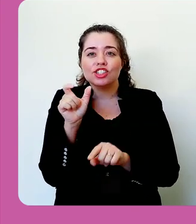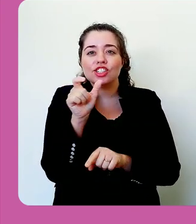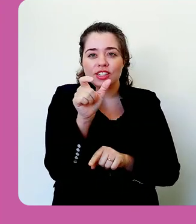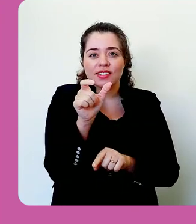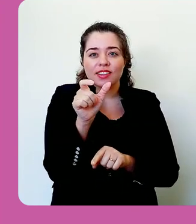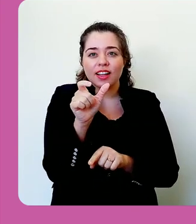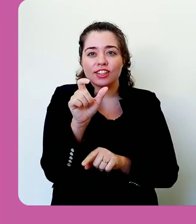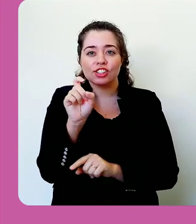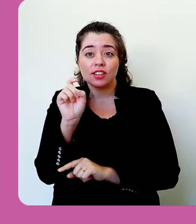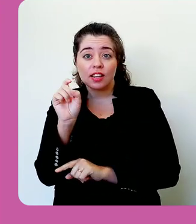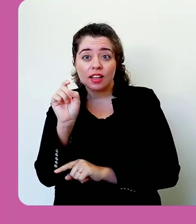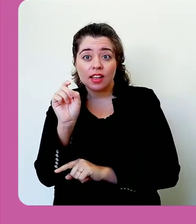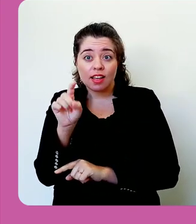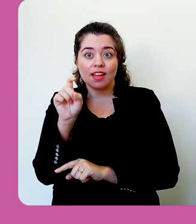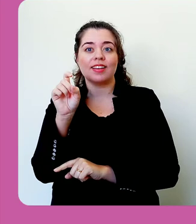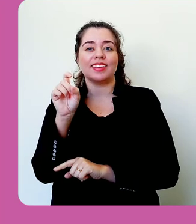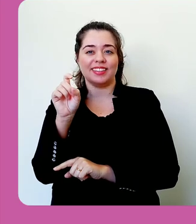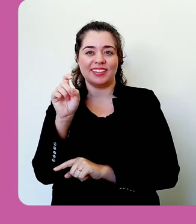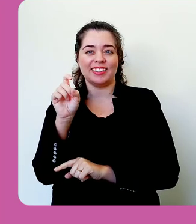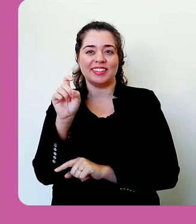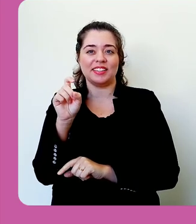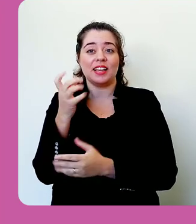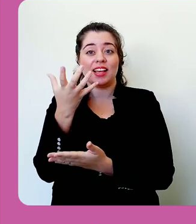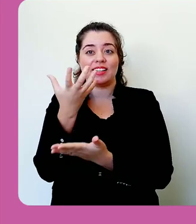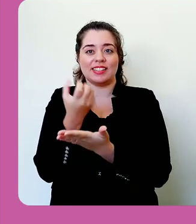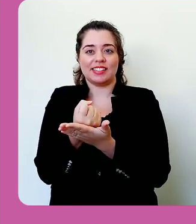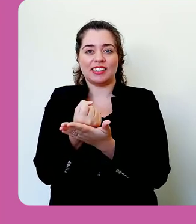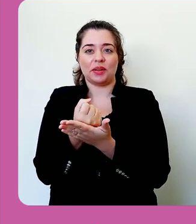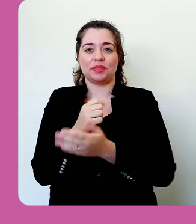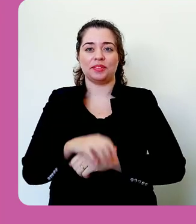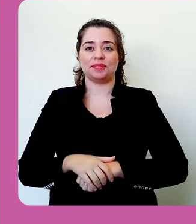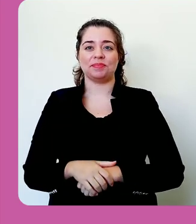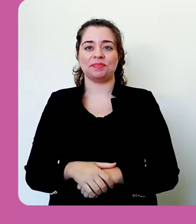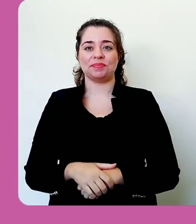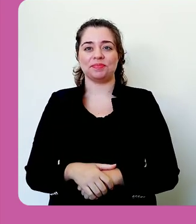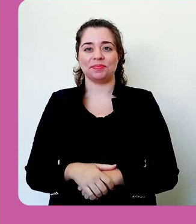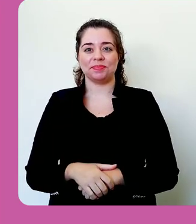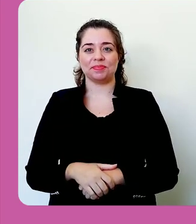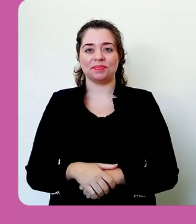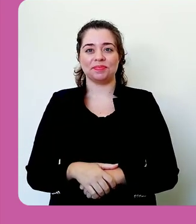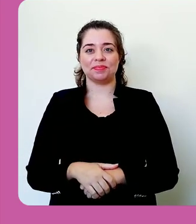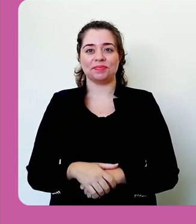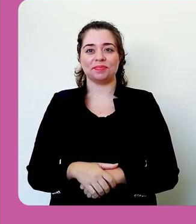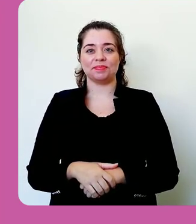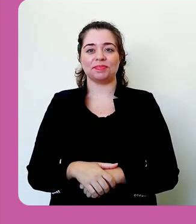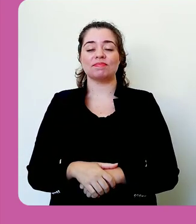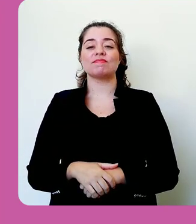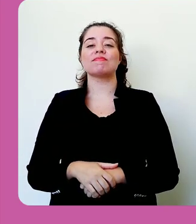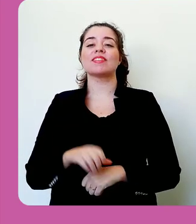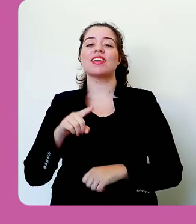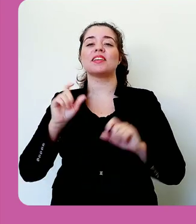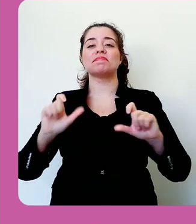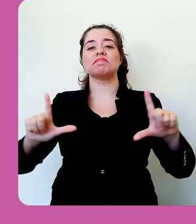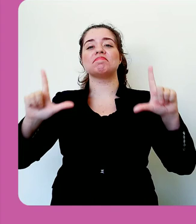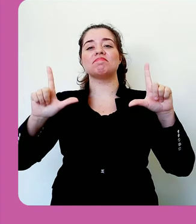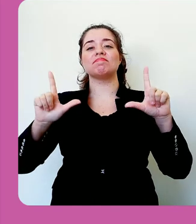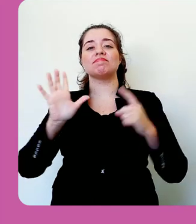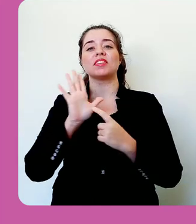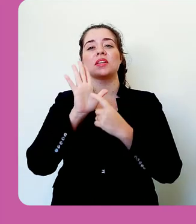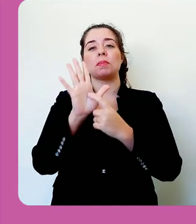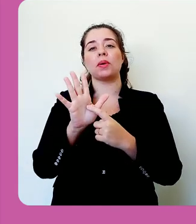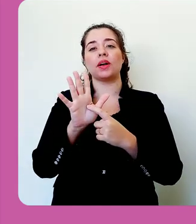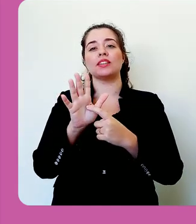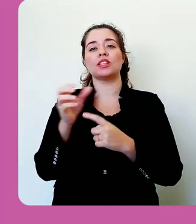disquete ao lado desse X. Então, tem um disquete que aparece inclusive ali, salvar mudanças, cliquei e vai